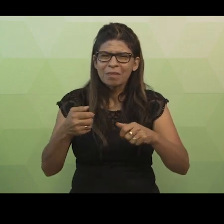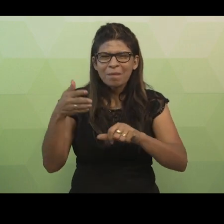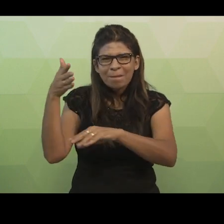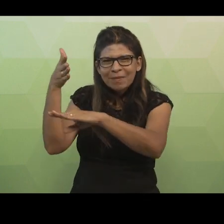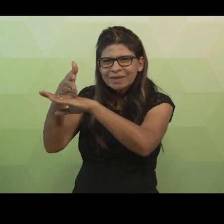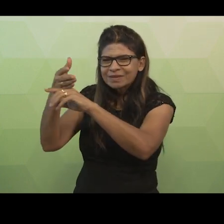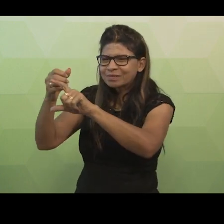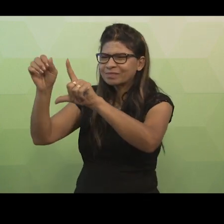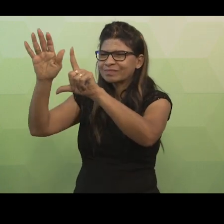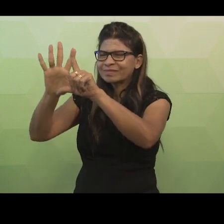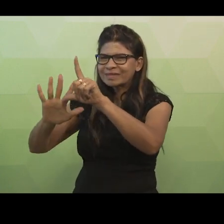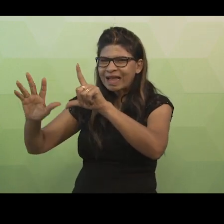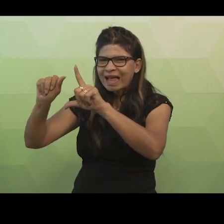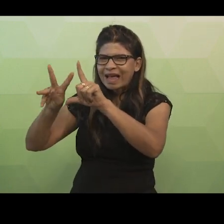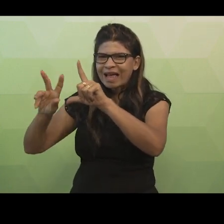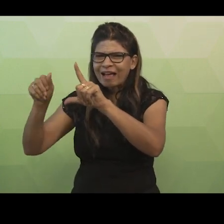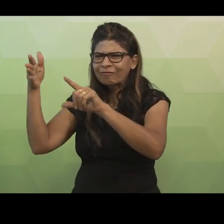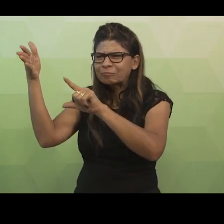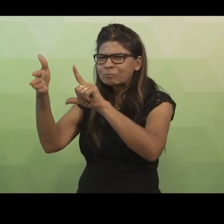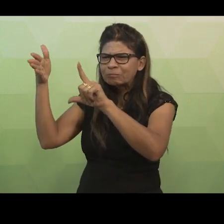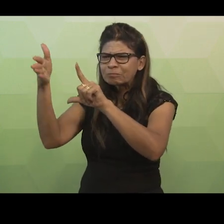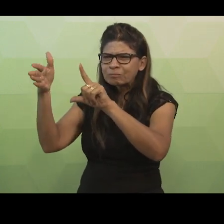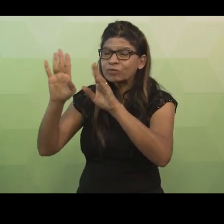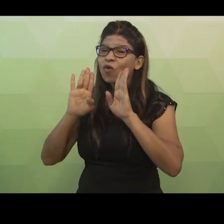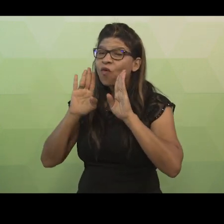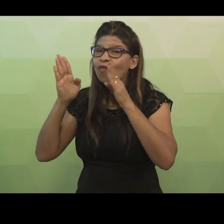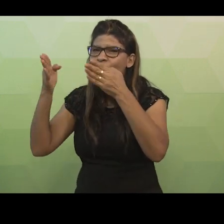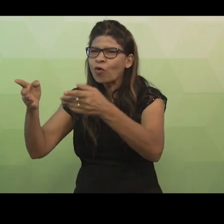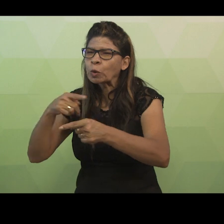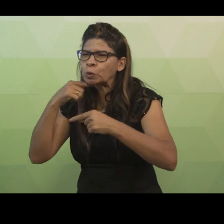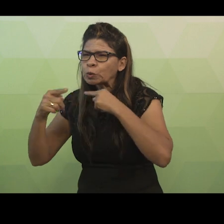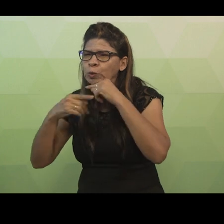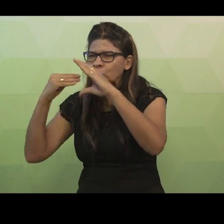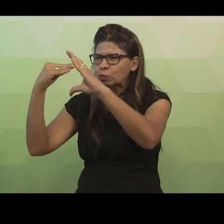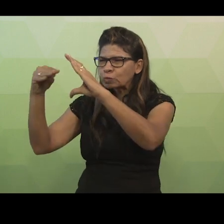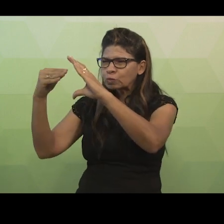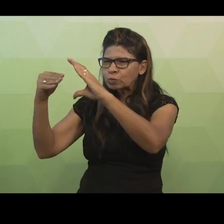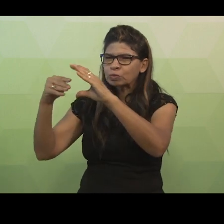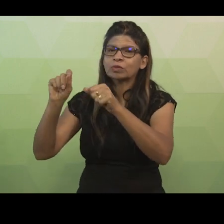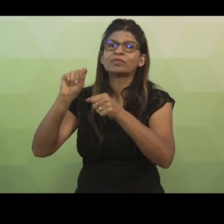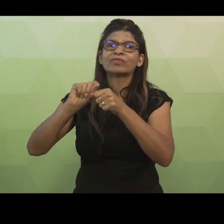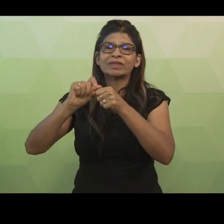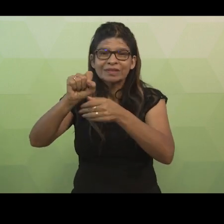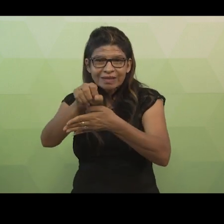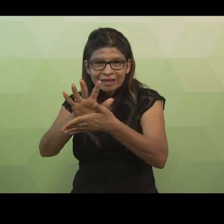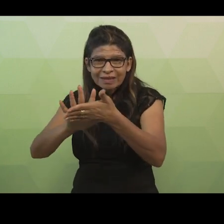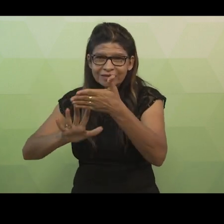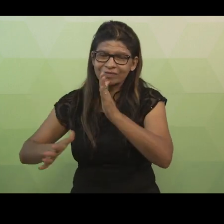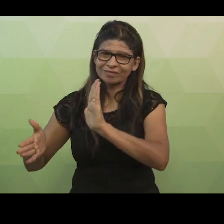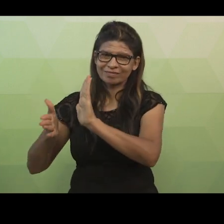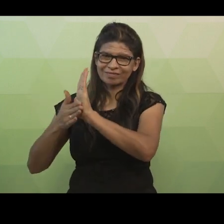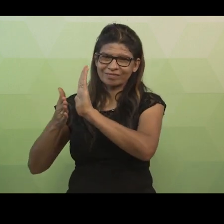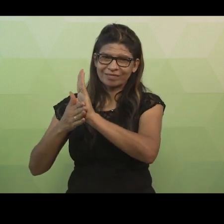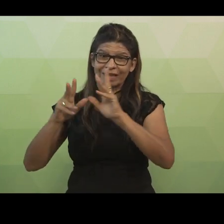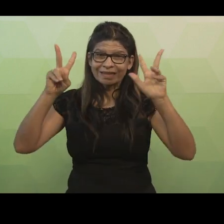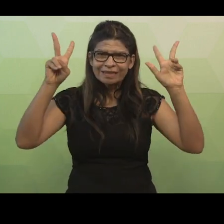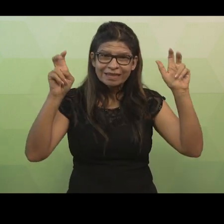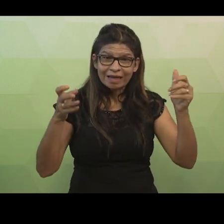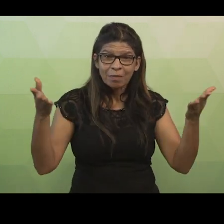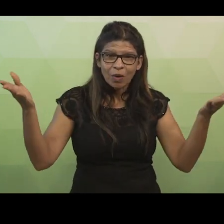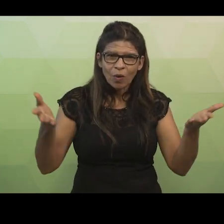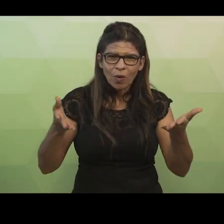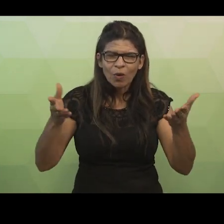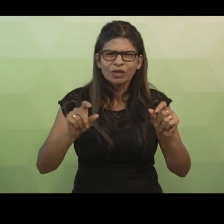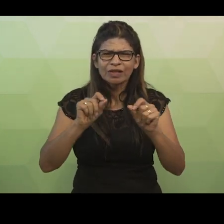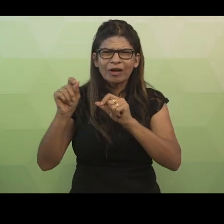postar as dúvidas no fórum Tira Dúvidas e de realizar as atividades propostas. O tema da aula de hoje é modelagem de